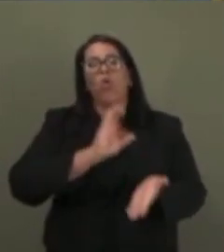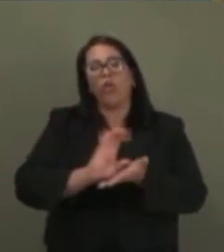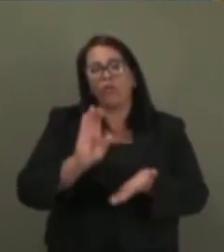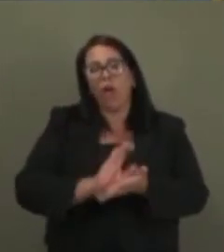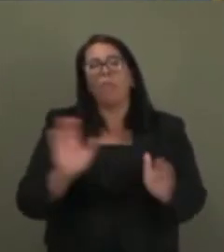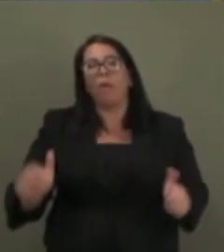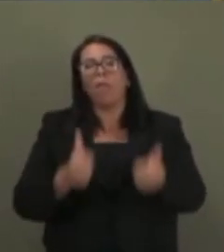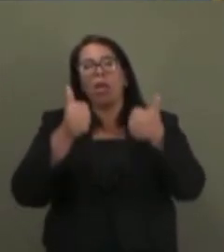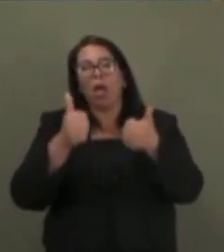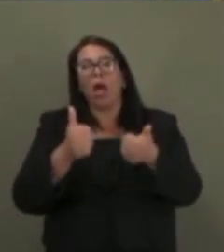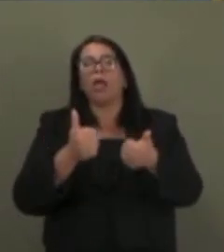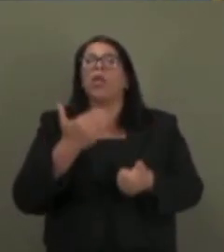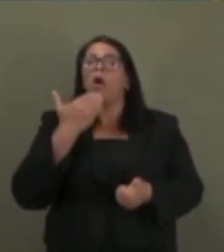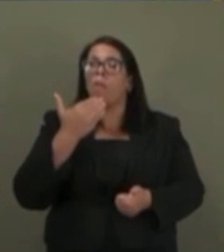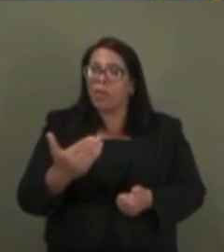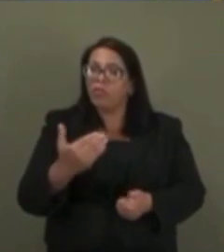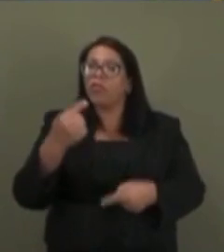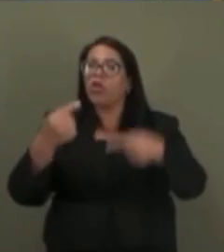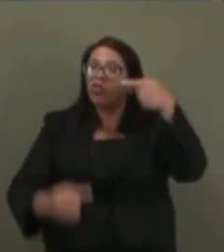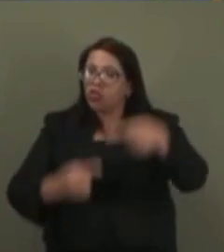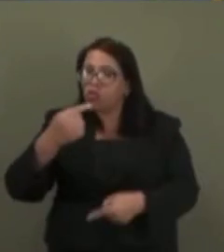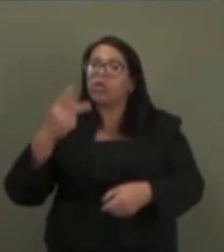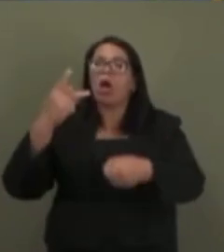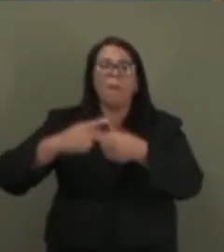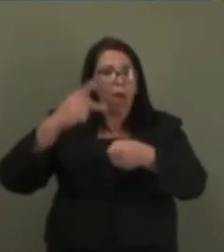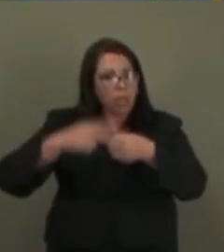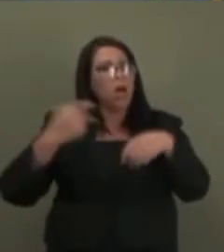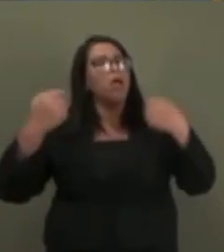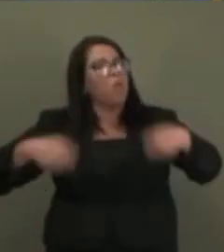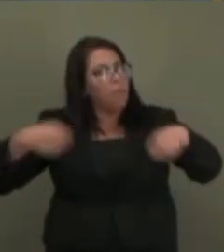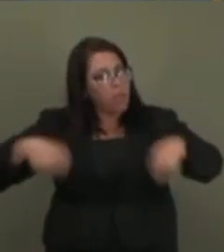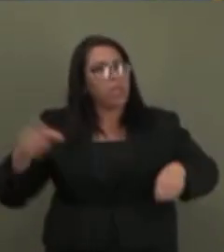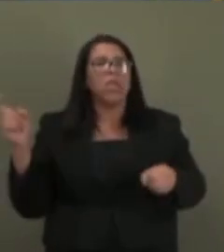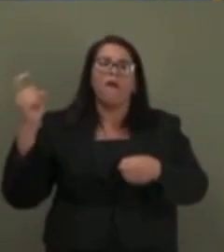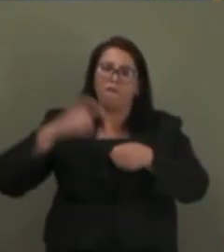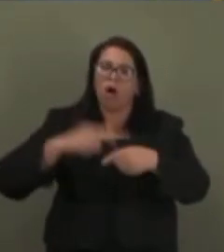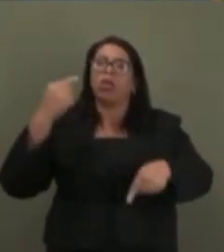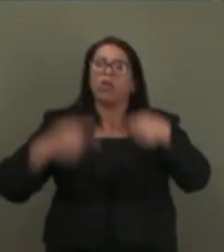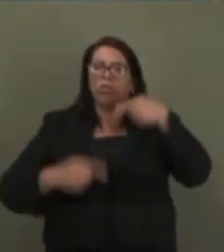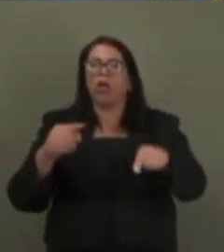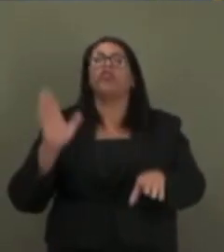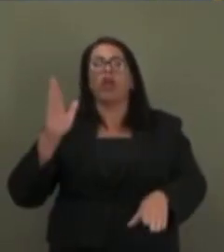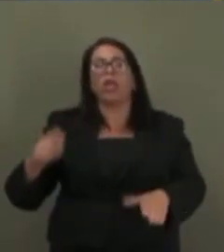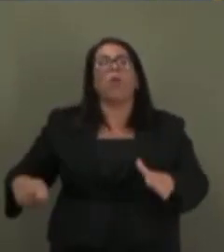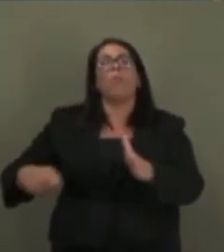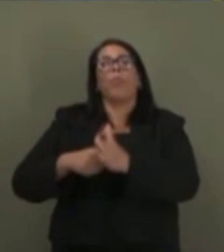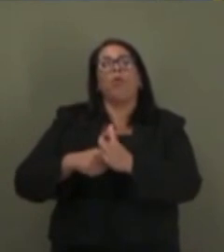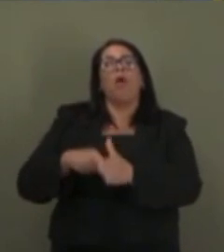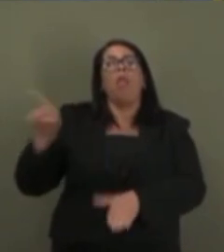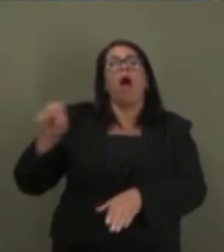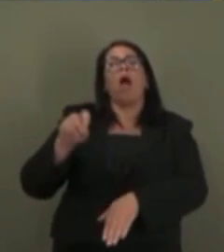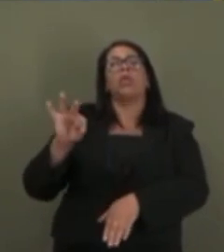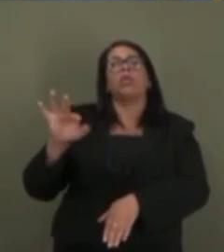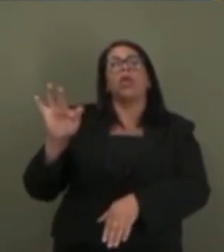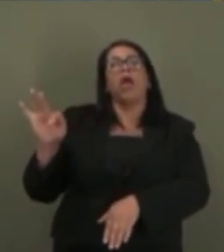e a gente quer trazer essa rediscussão dos royalties. Há uma liminar há mais de 10 anos que está no Supremo, que vem